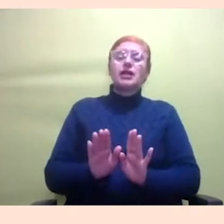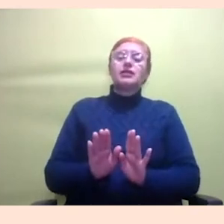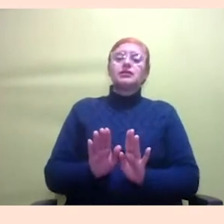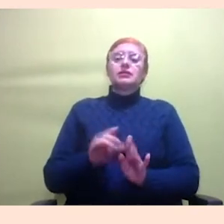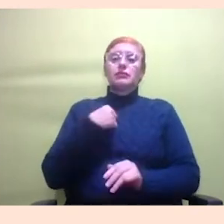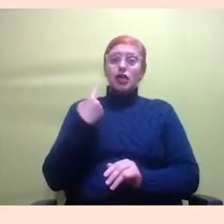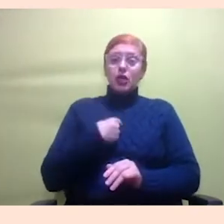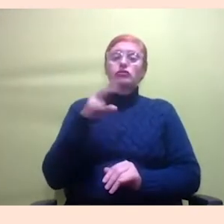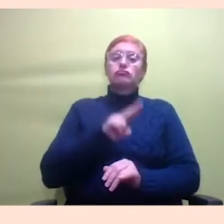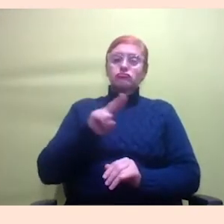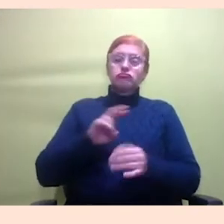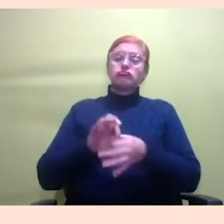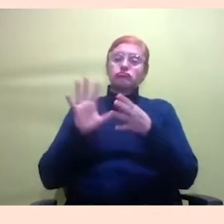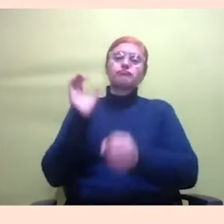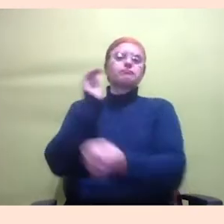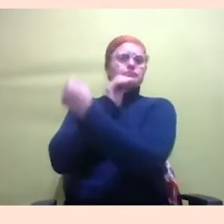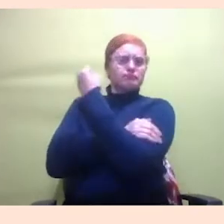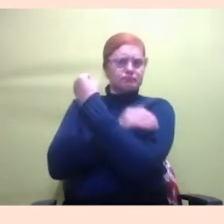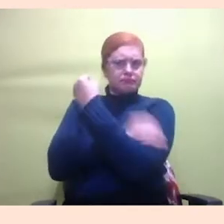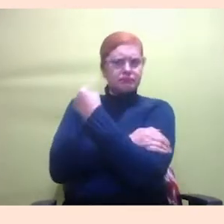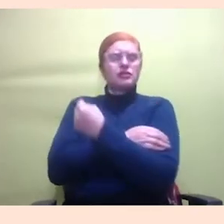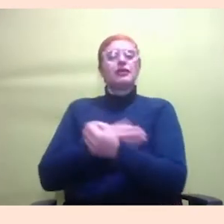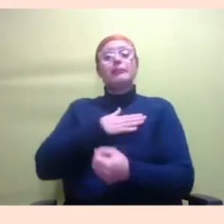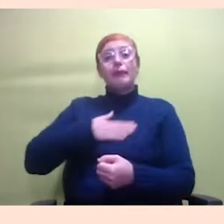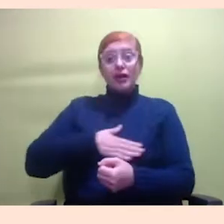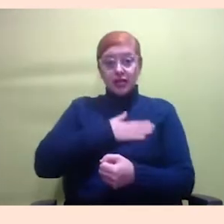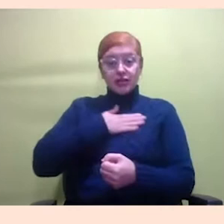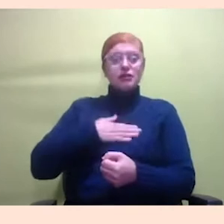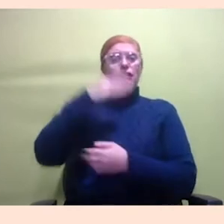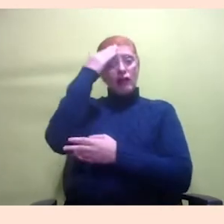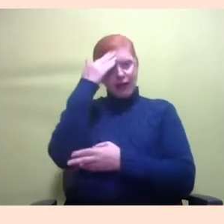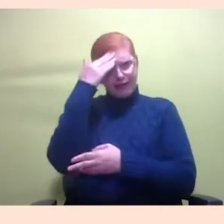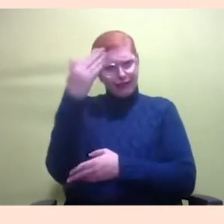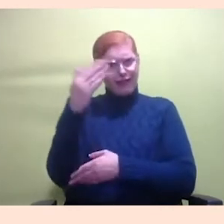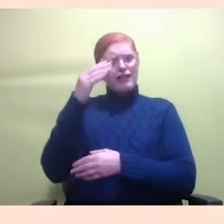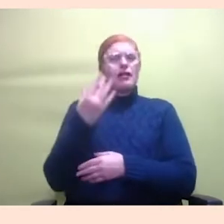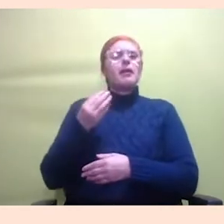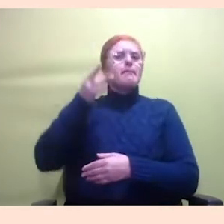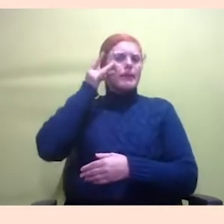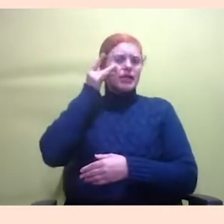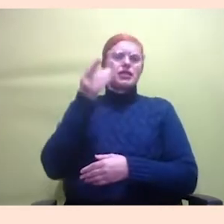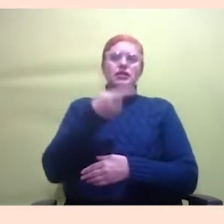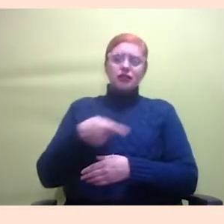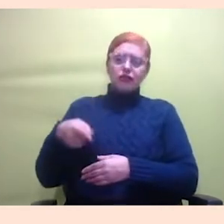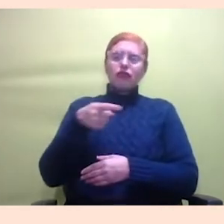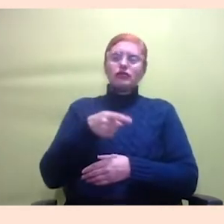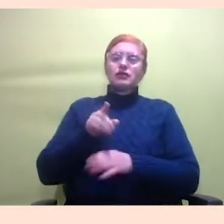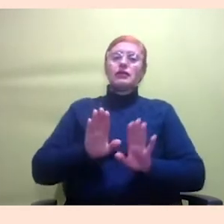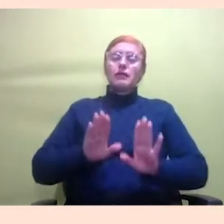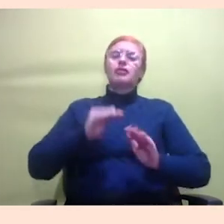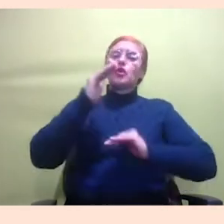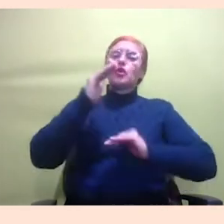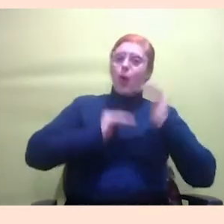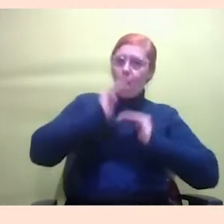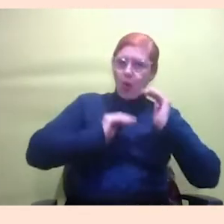Livre Feminista é um prazer, e a gente agradece a presença de vocês. Nós vamos construir essa série de debates